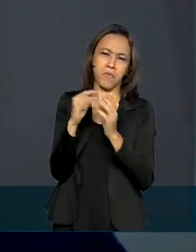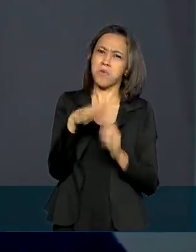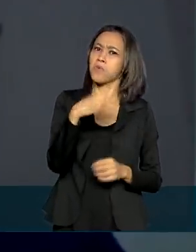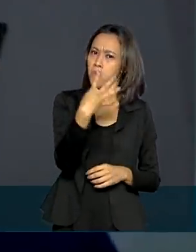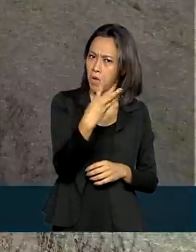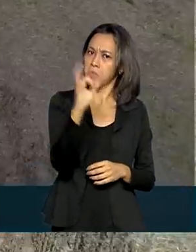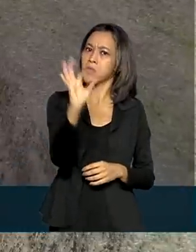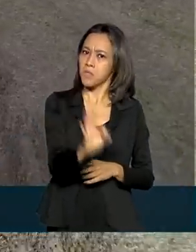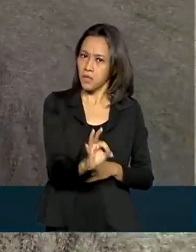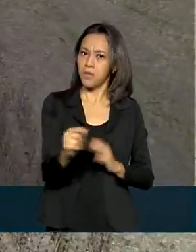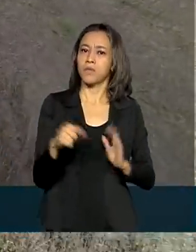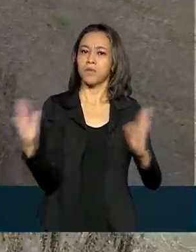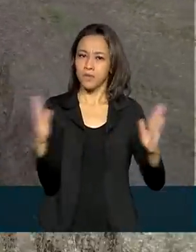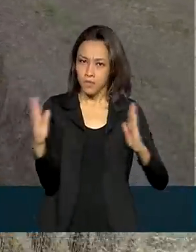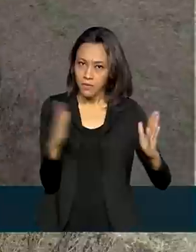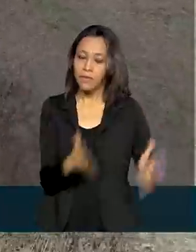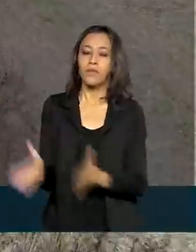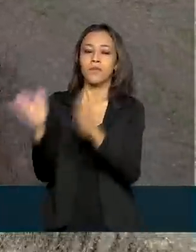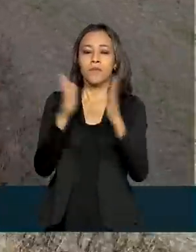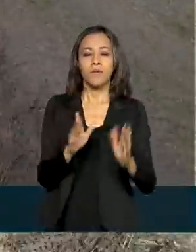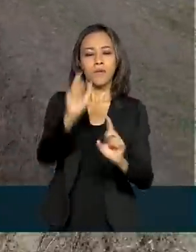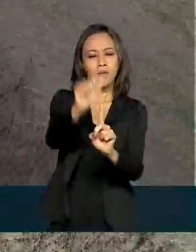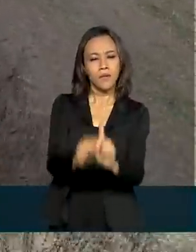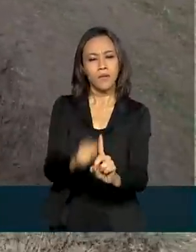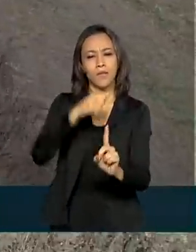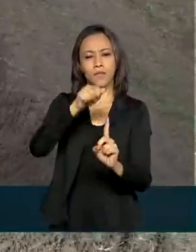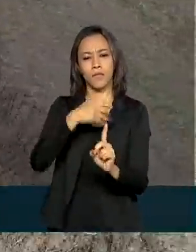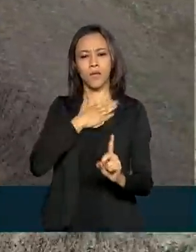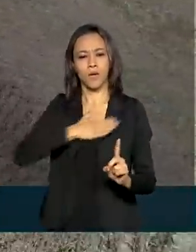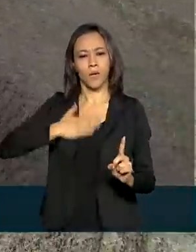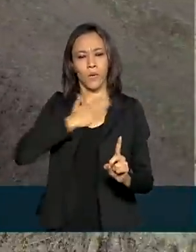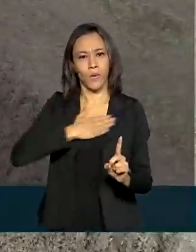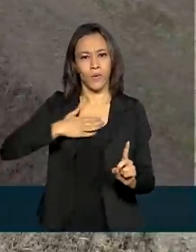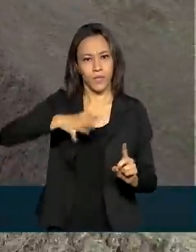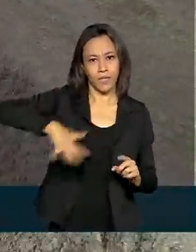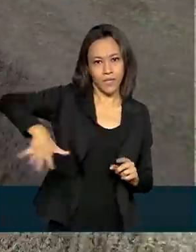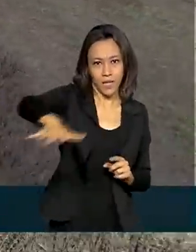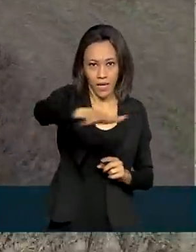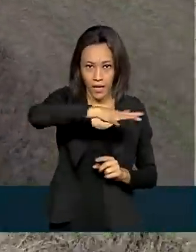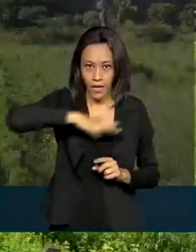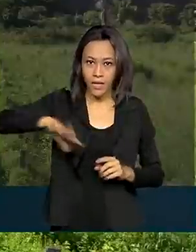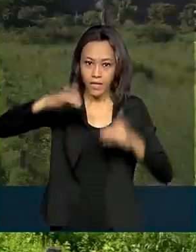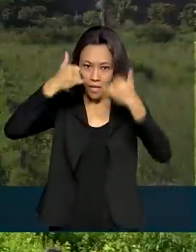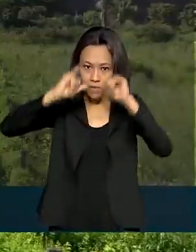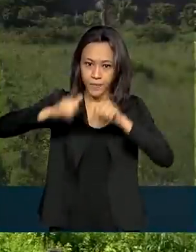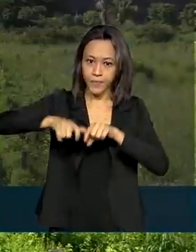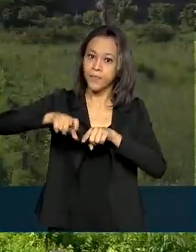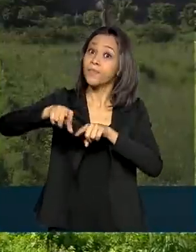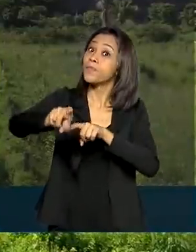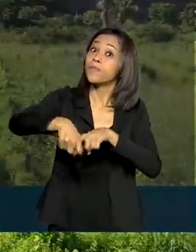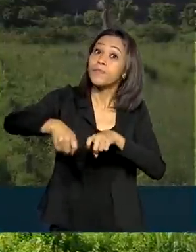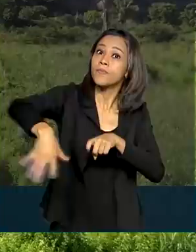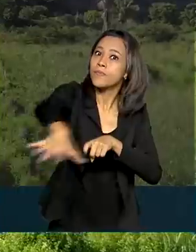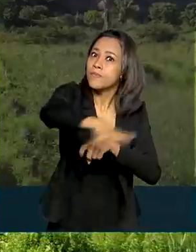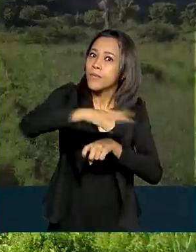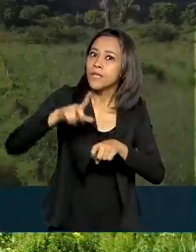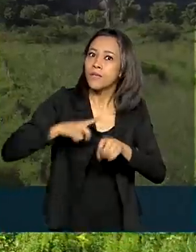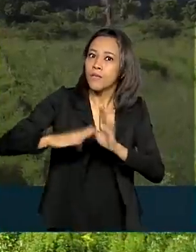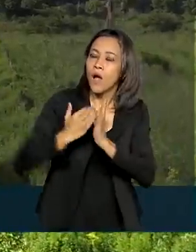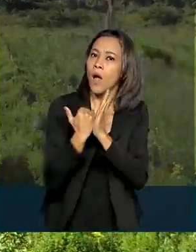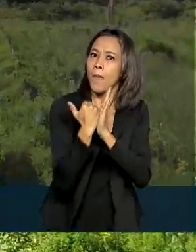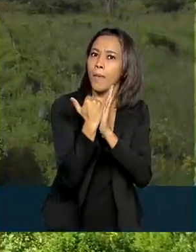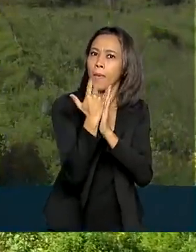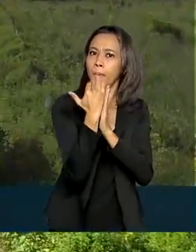período. Em agosto, a agropecuária puxou as exportações. O setor registrou crescimento nas